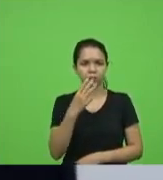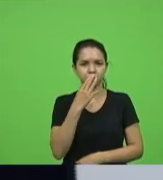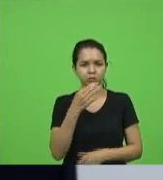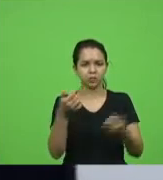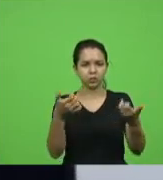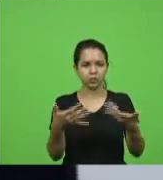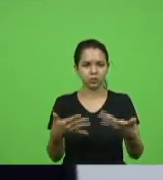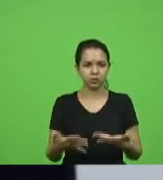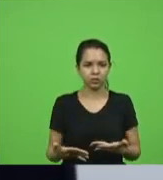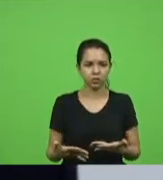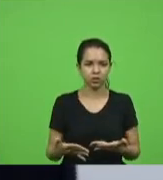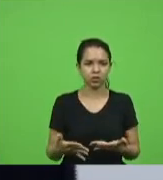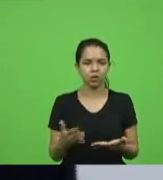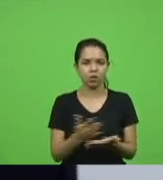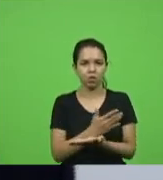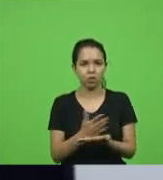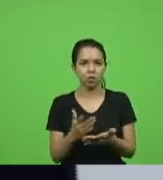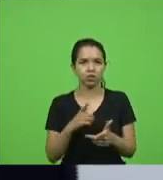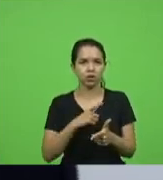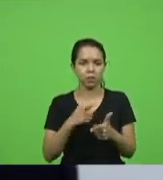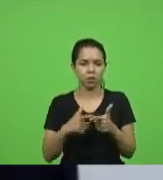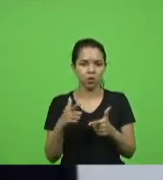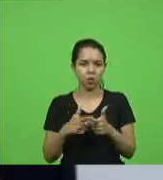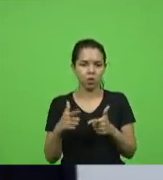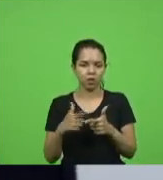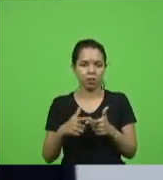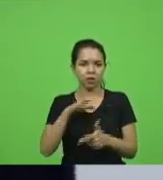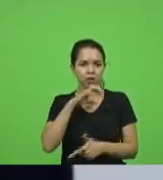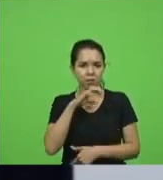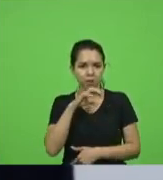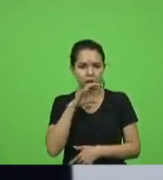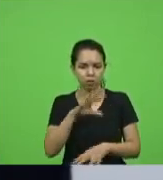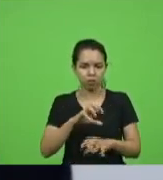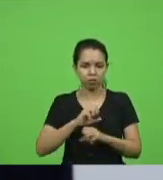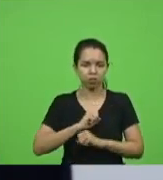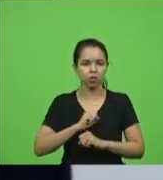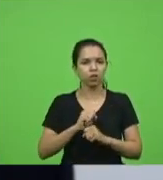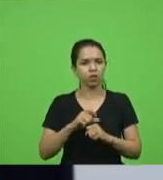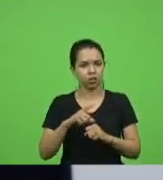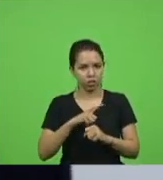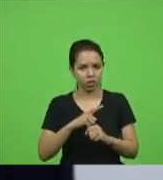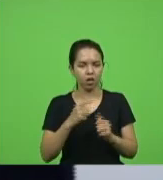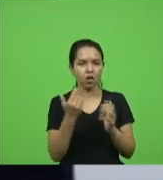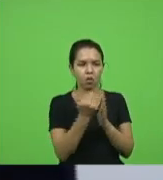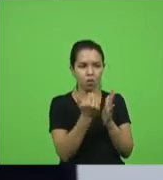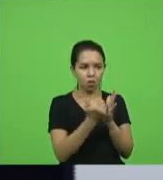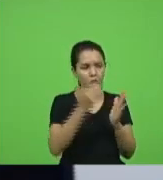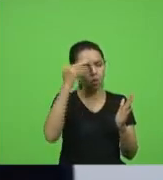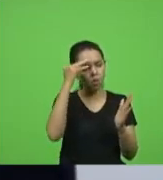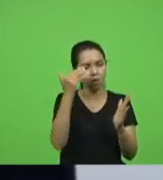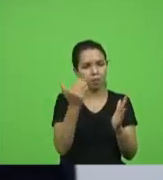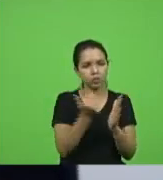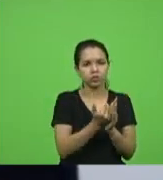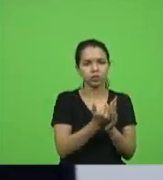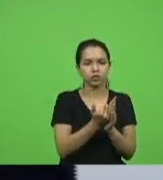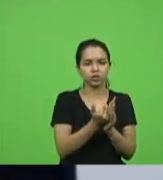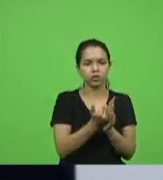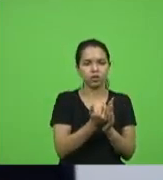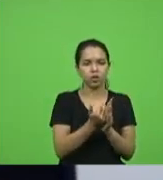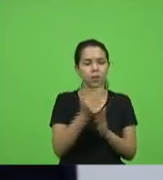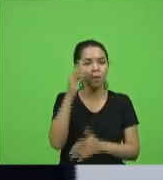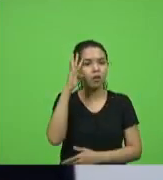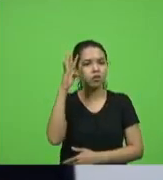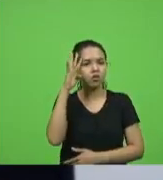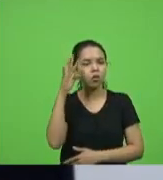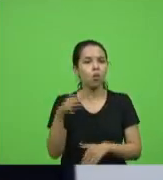de algum contágio animal existem regras a serem seguidas imagine qual é o país